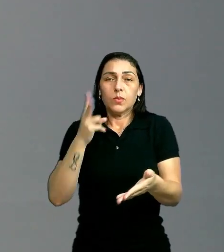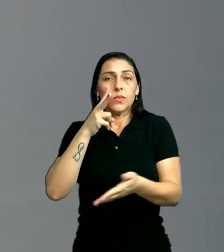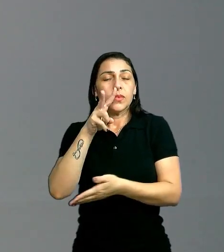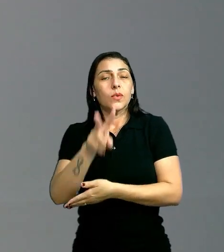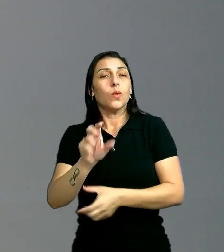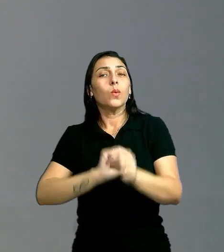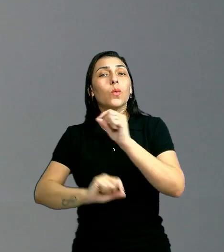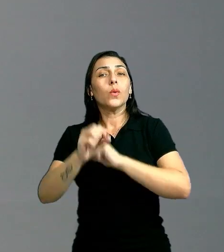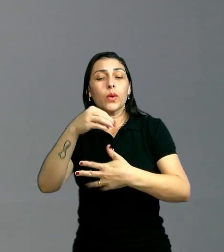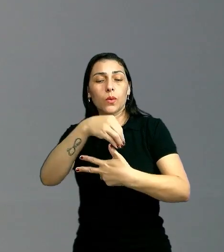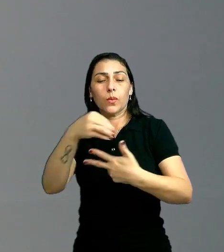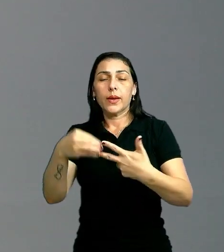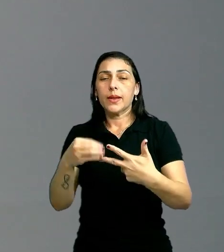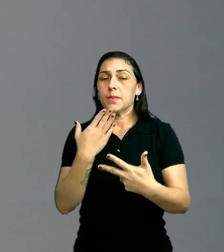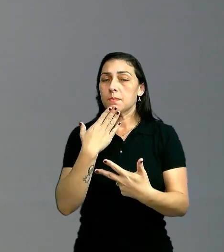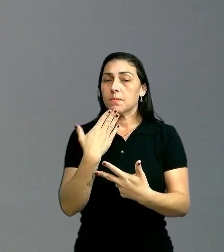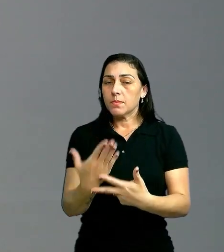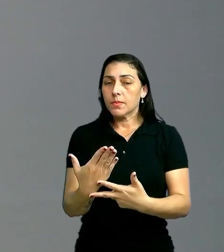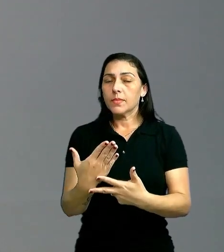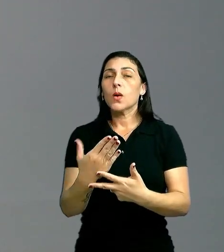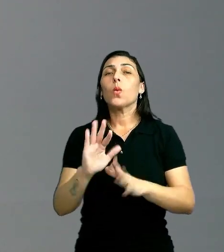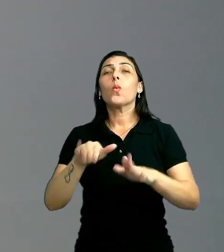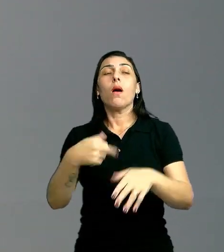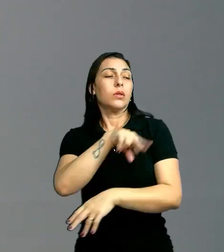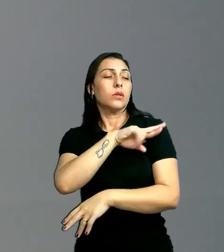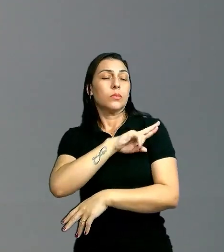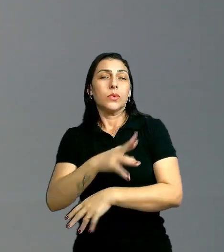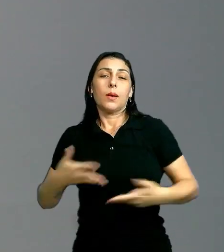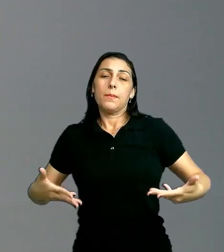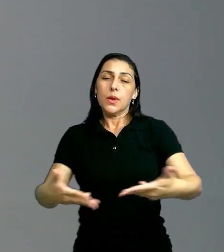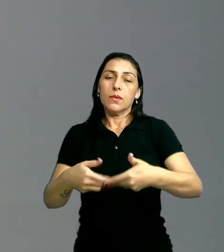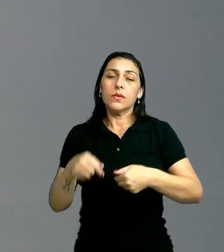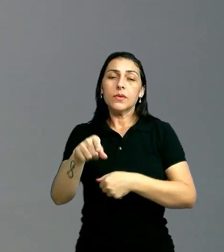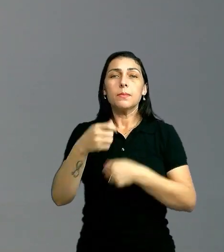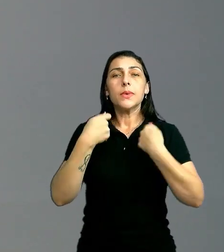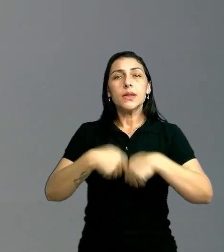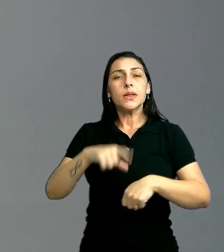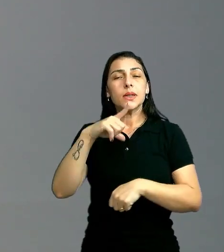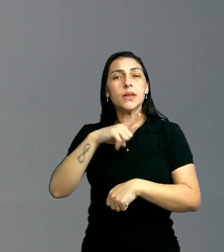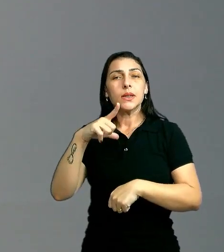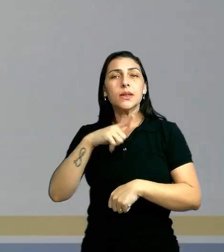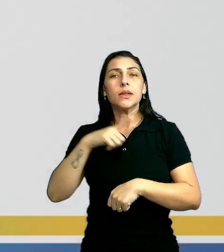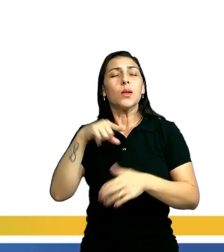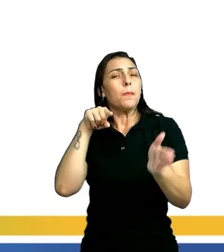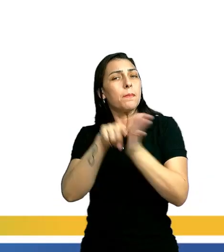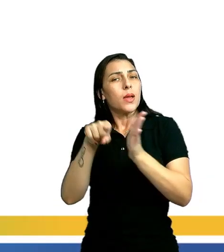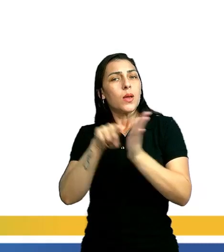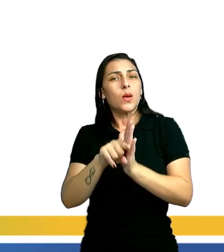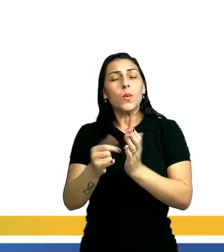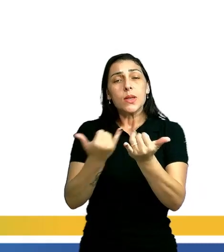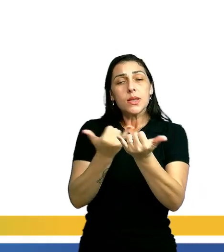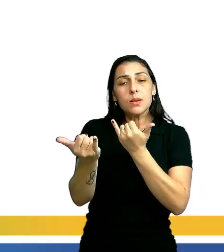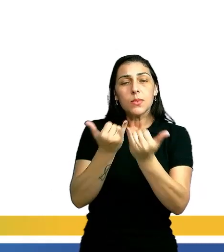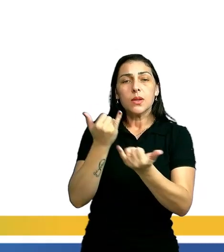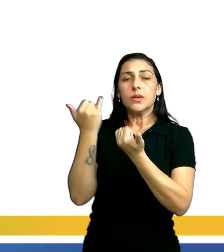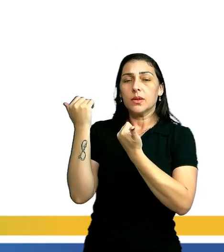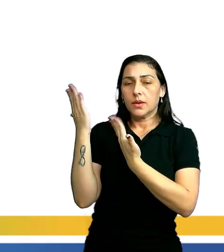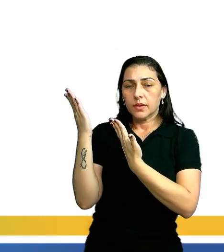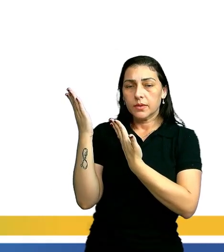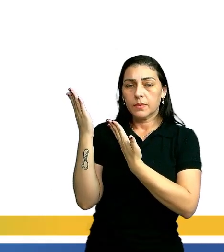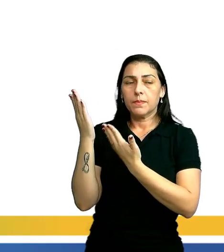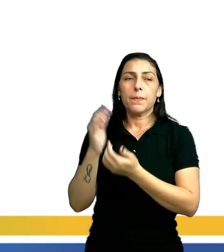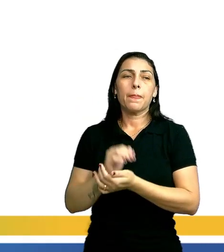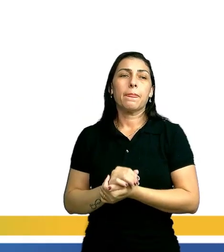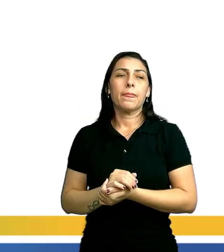ver o que o Enem está cobrando, qual é a competência, qual é habilidade que você precisa ter numa questão semelhante a essa? Vamos lá.